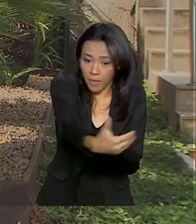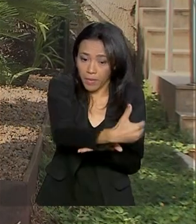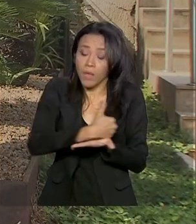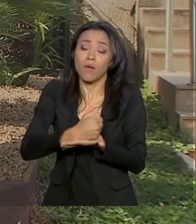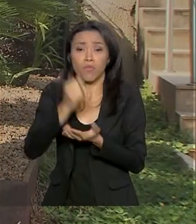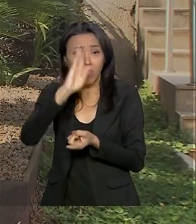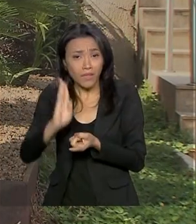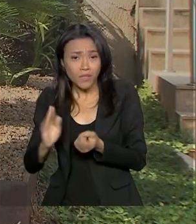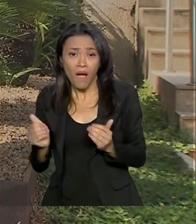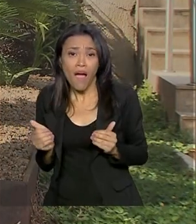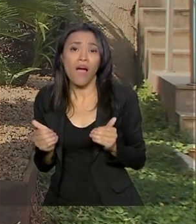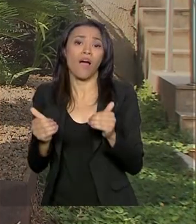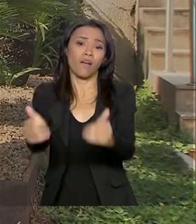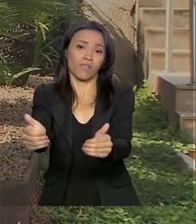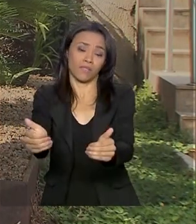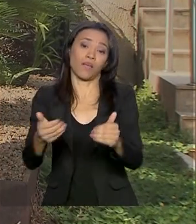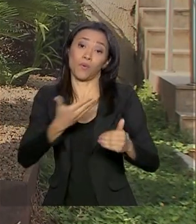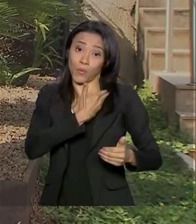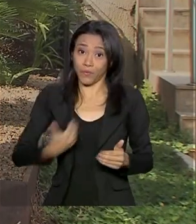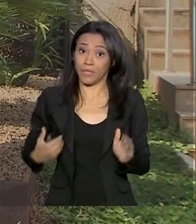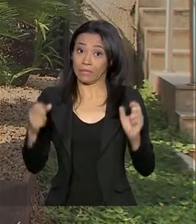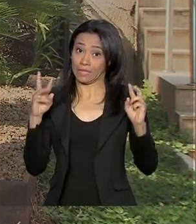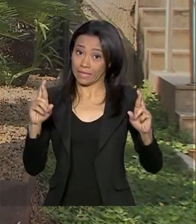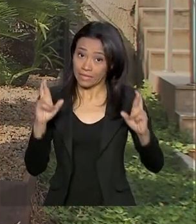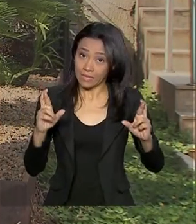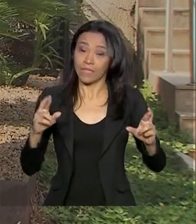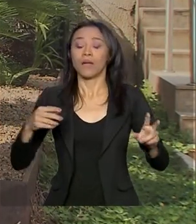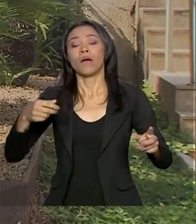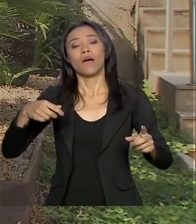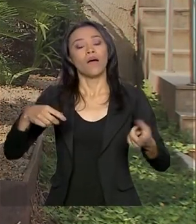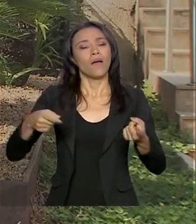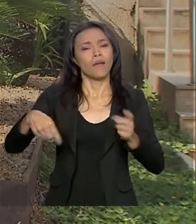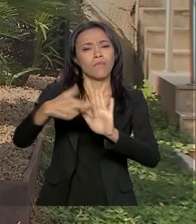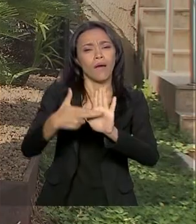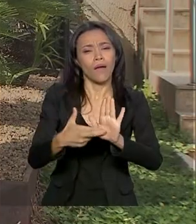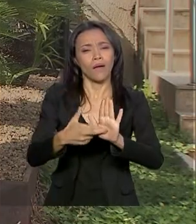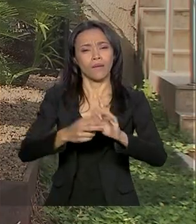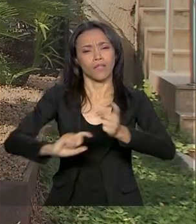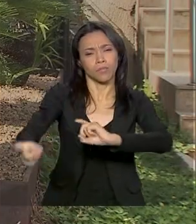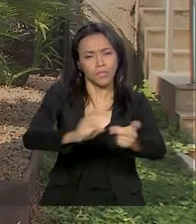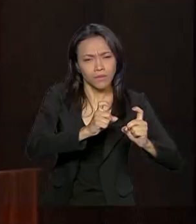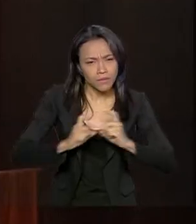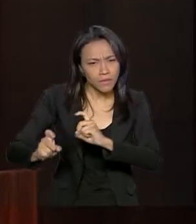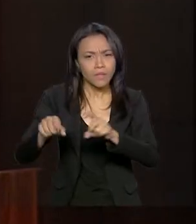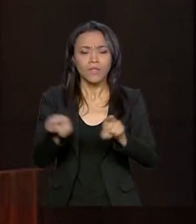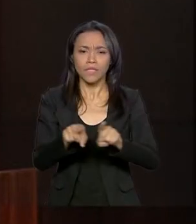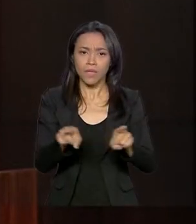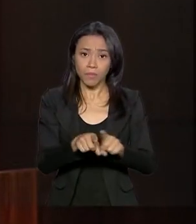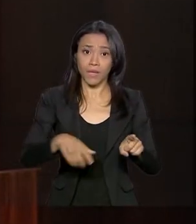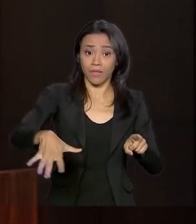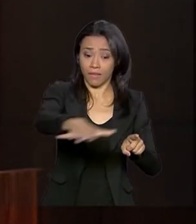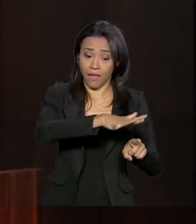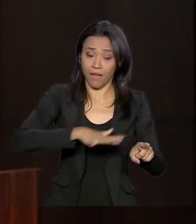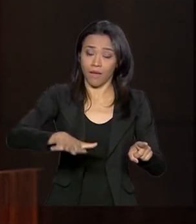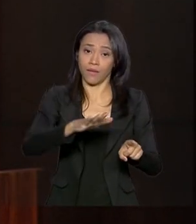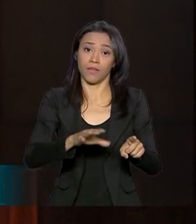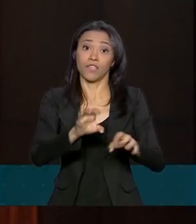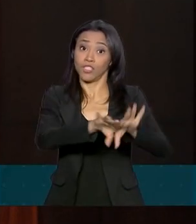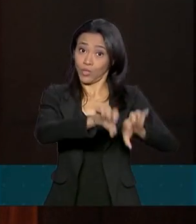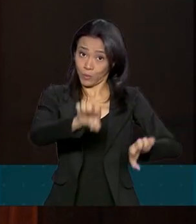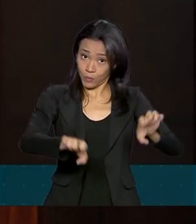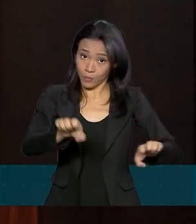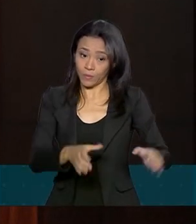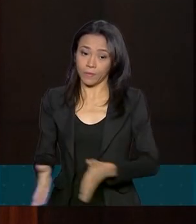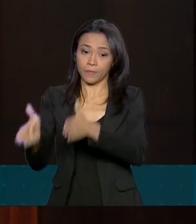o governo aposta em medidas como a modernização do Estado e em obras de infraestrutura. A gente está se debruçando em cima de